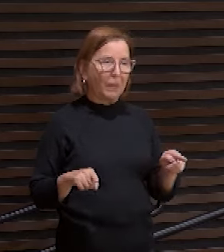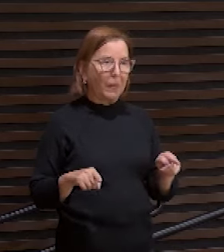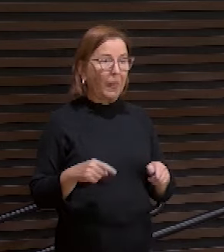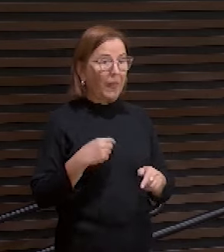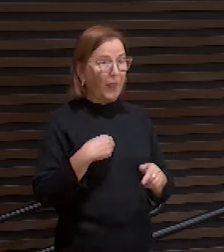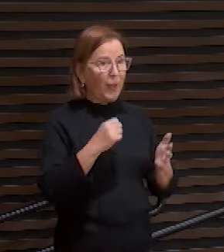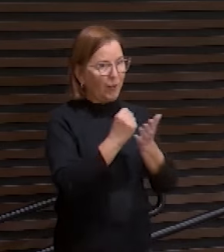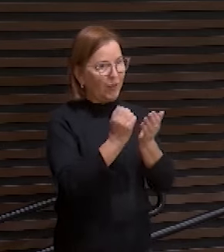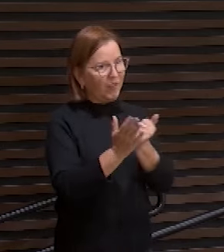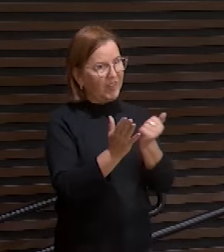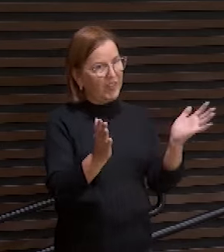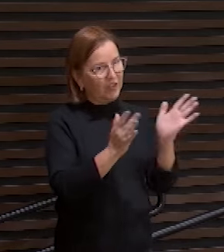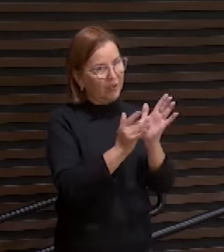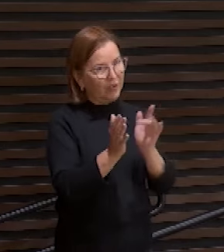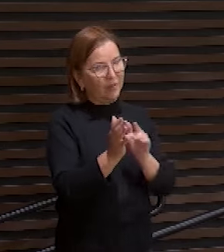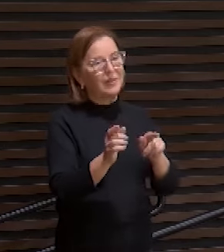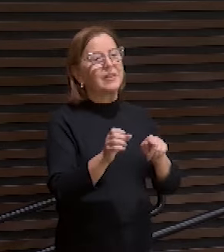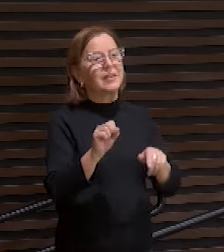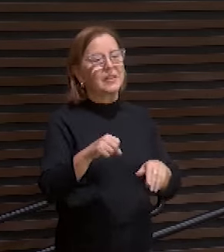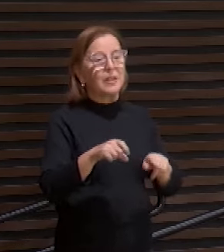mas Deus na sua soberania